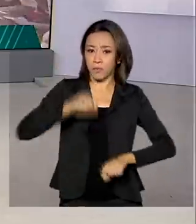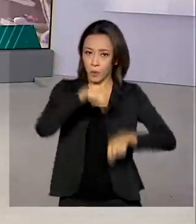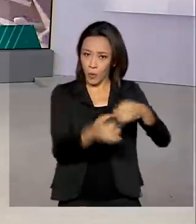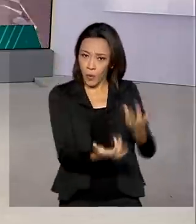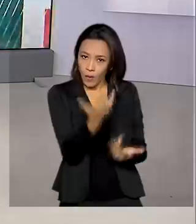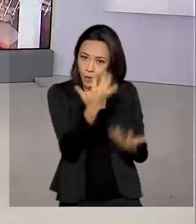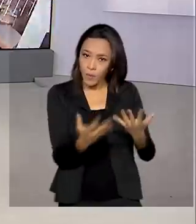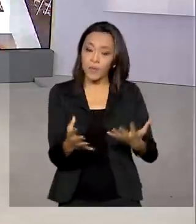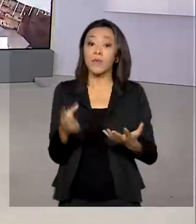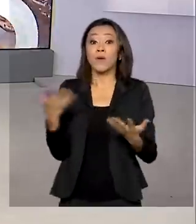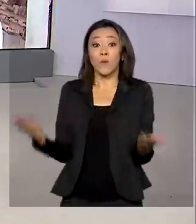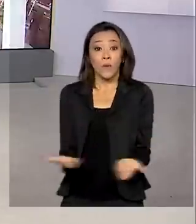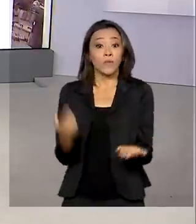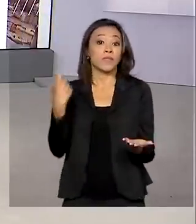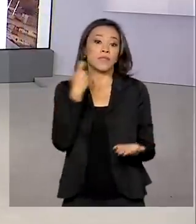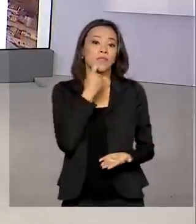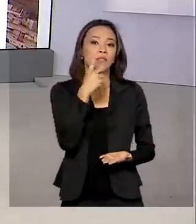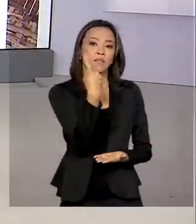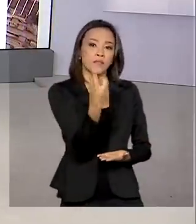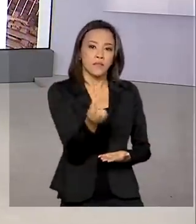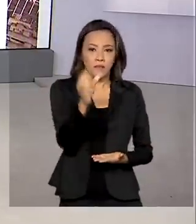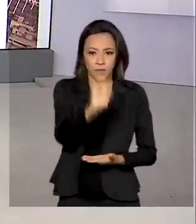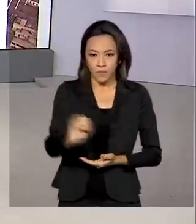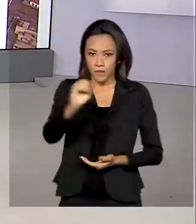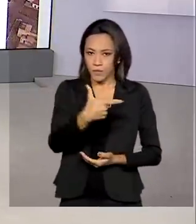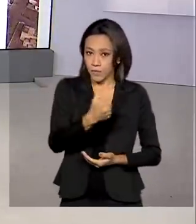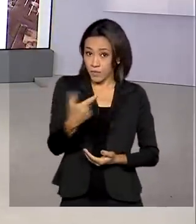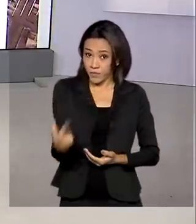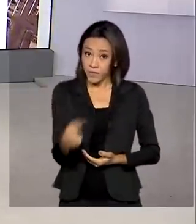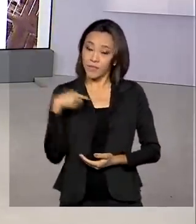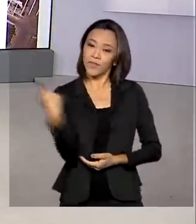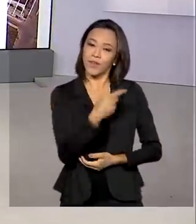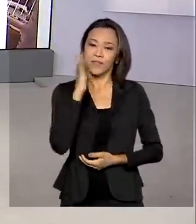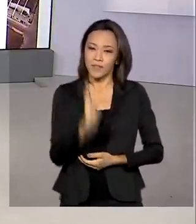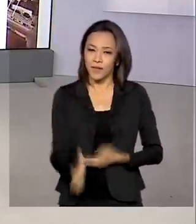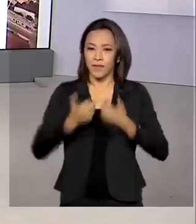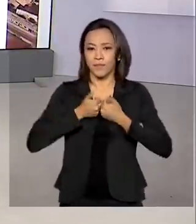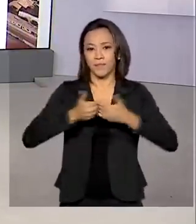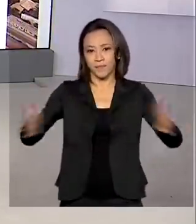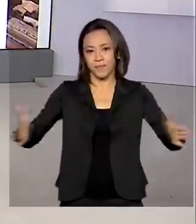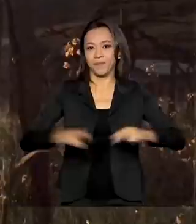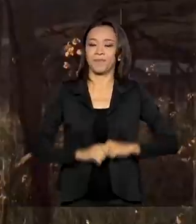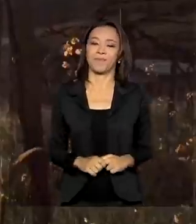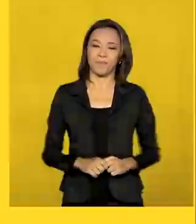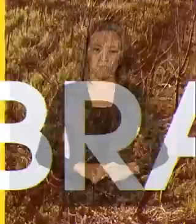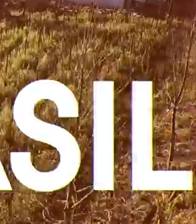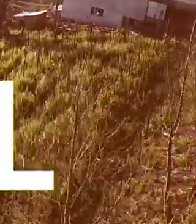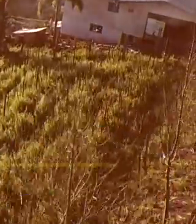Hoje é sexta-feira, 16 de outubro de 2020. O Brasil em Dia já está no ar.